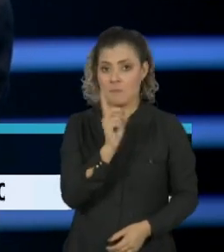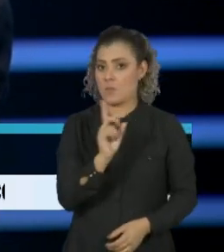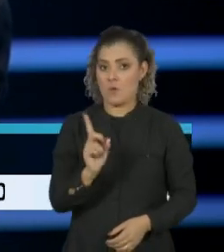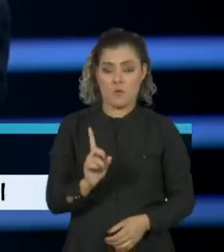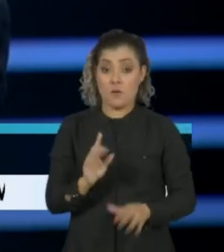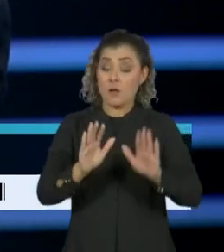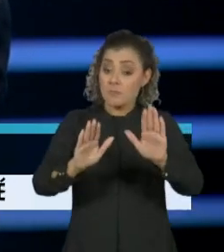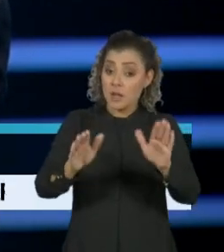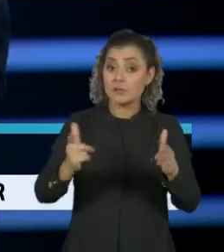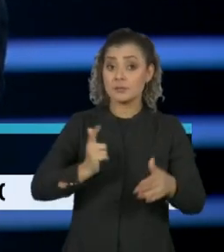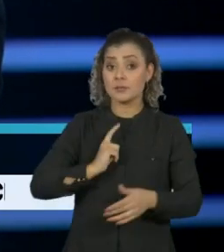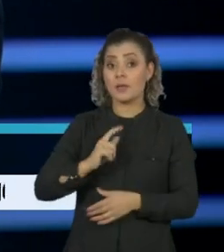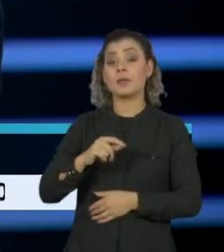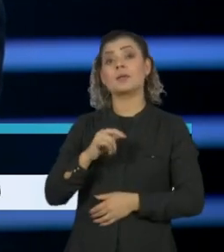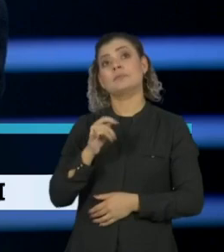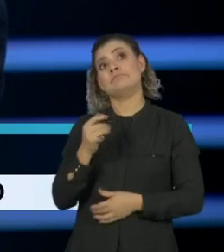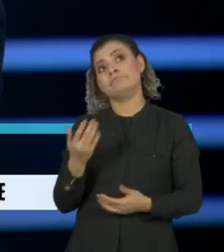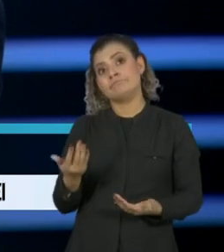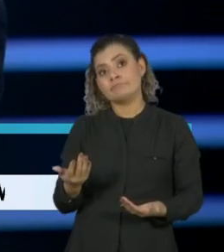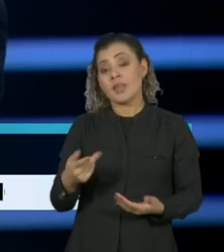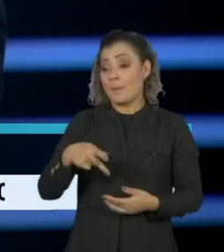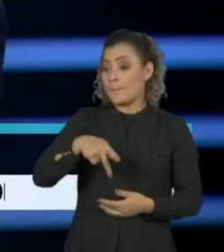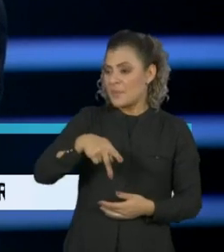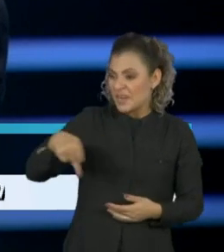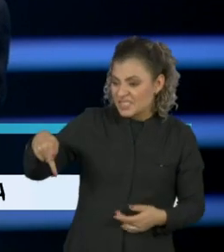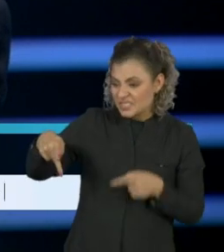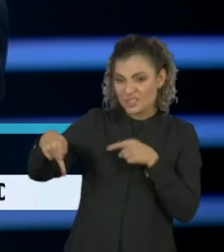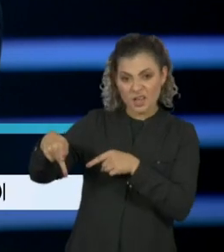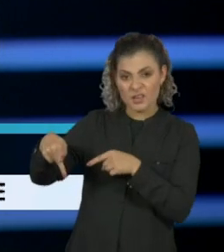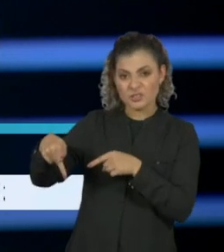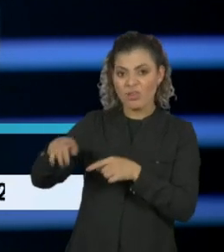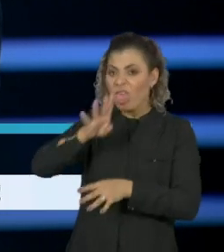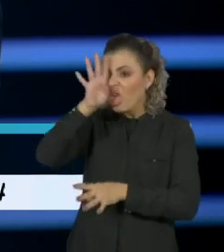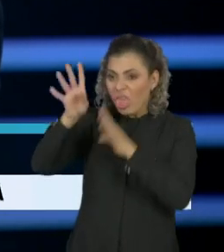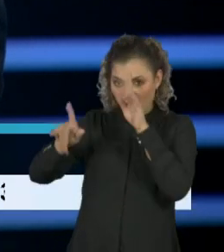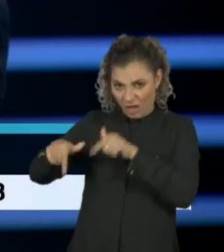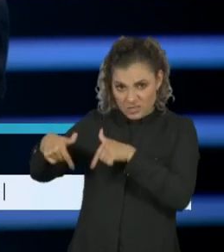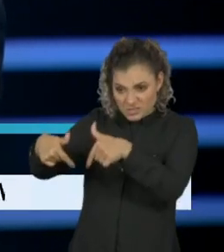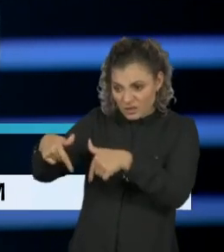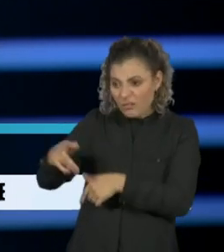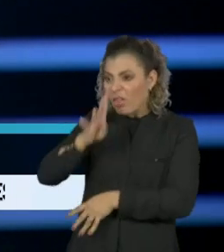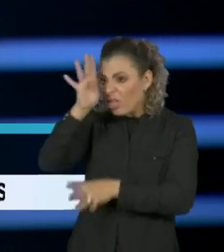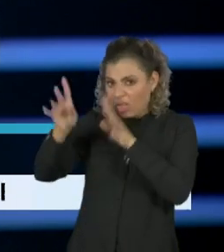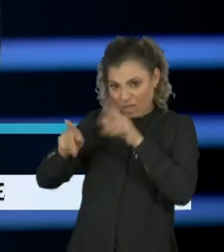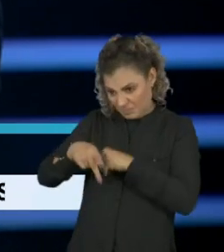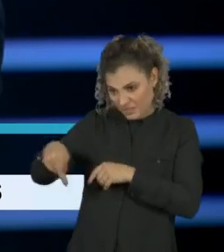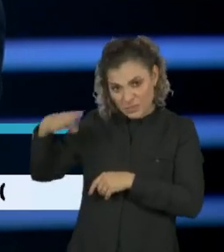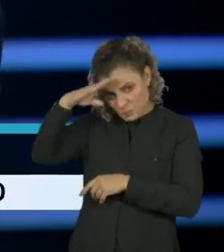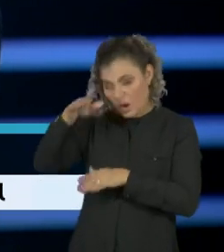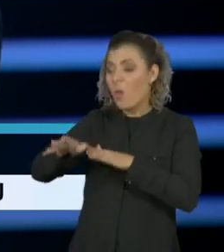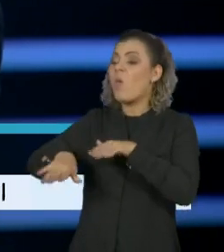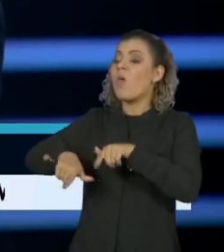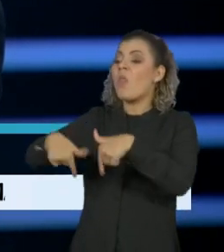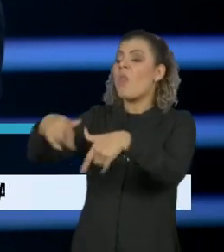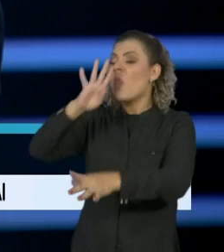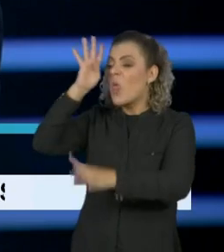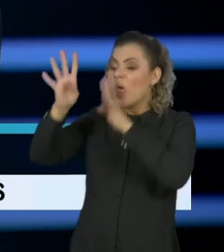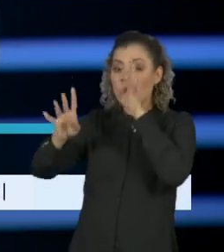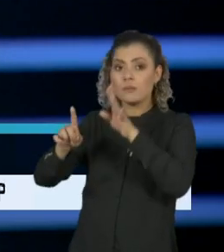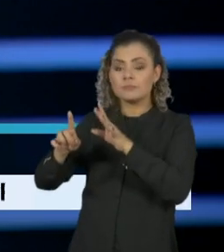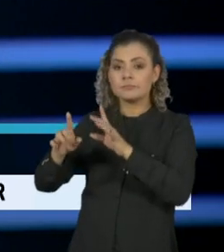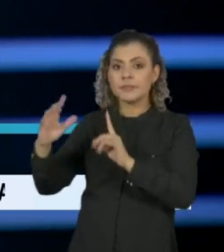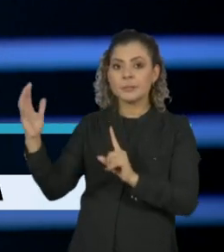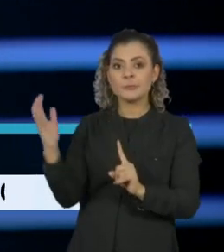em que a gente tem um presidente que tem agido de forma delinquente e que contaminou a decisão do